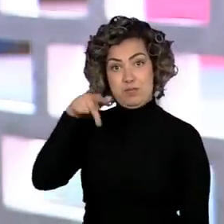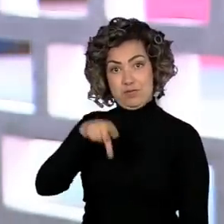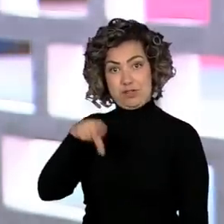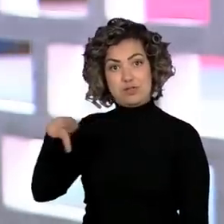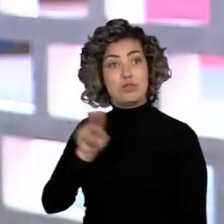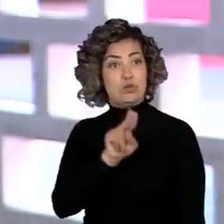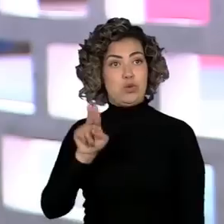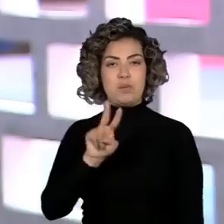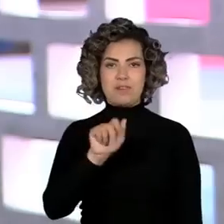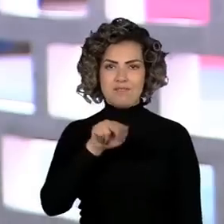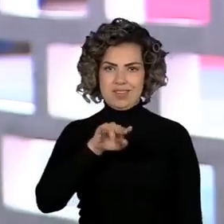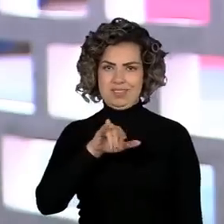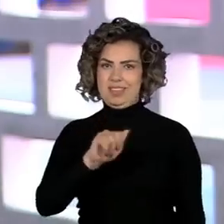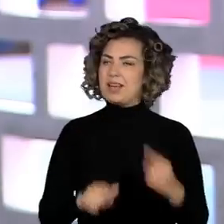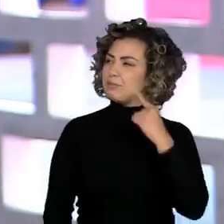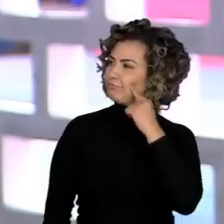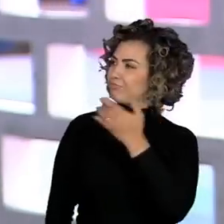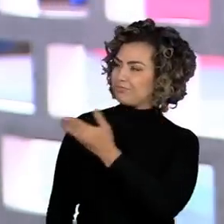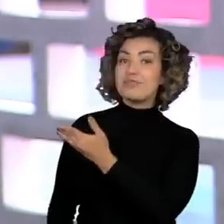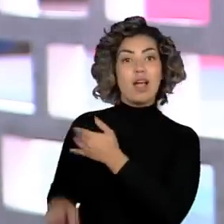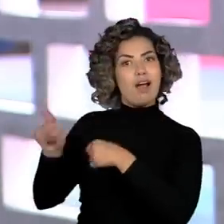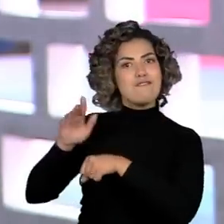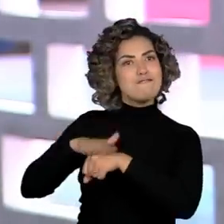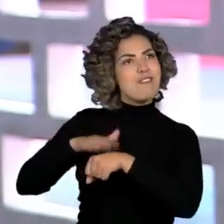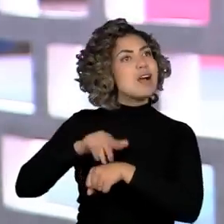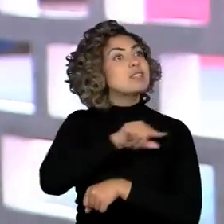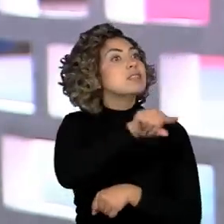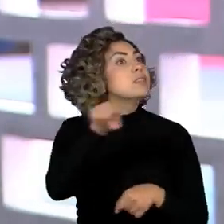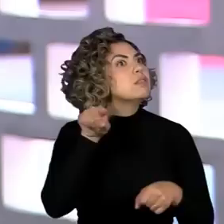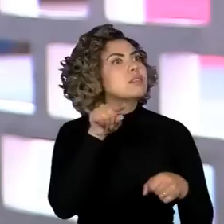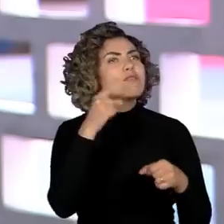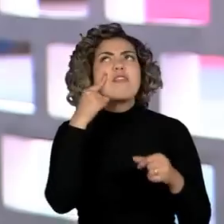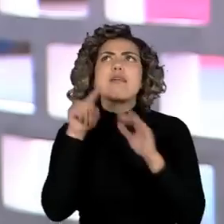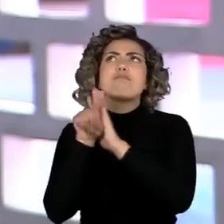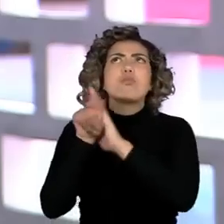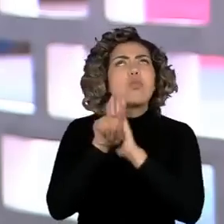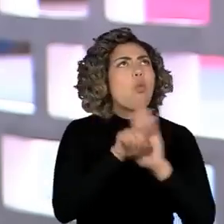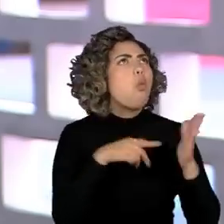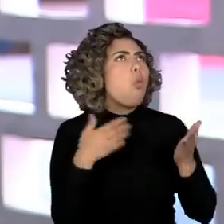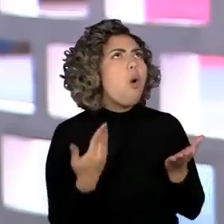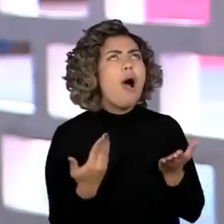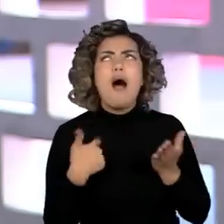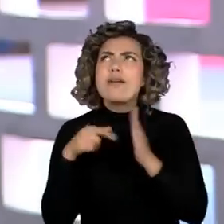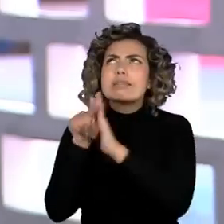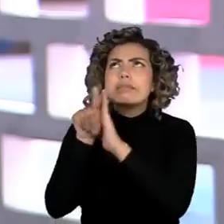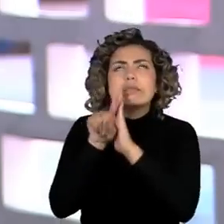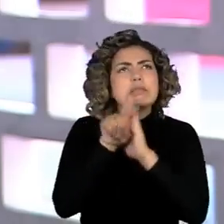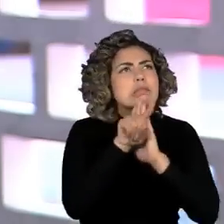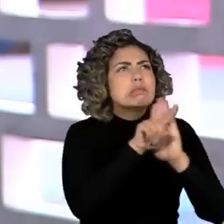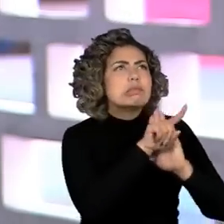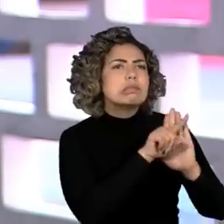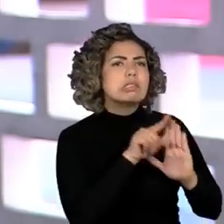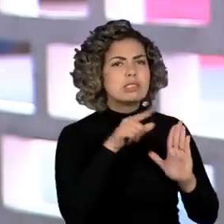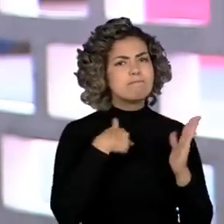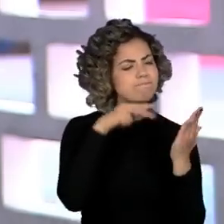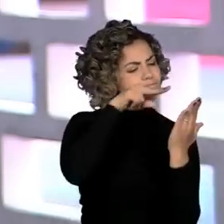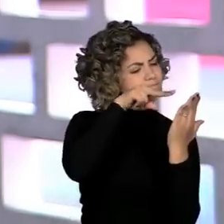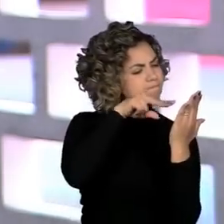autonomia. Eles vão atrás das notícias, desenvolvem também o espírito de uma leitura crítica da mídia,